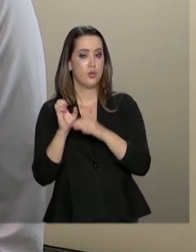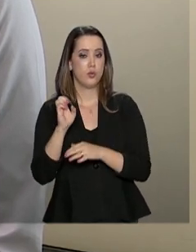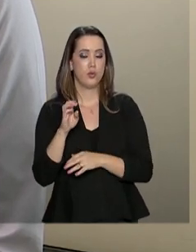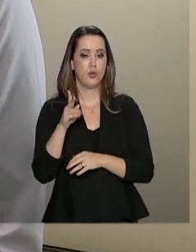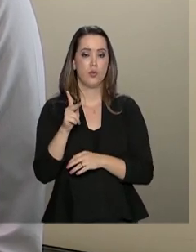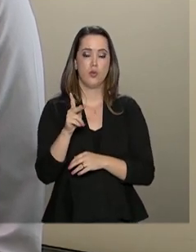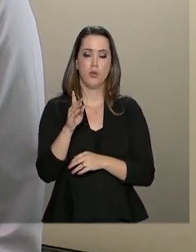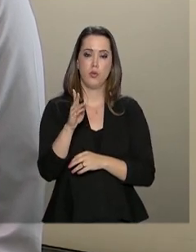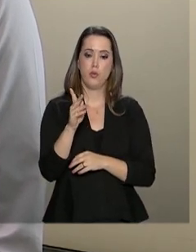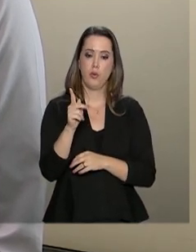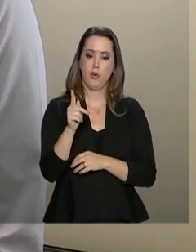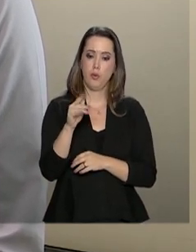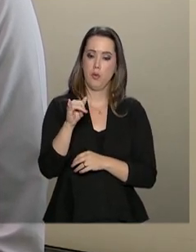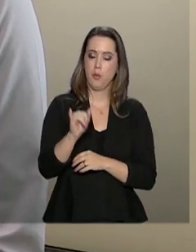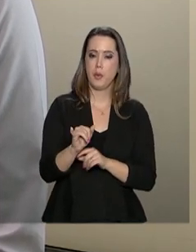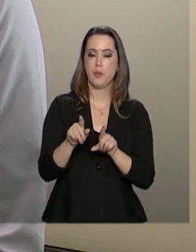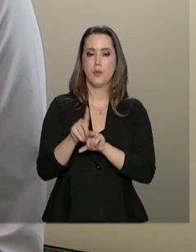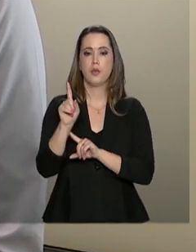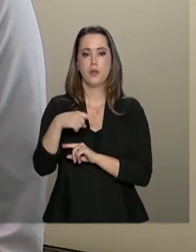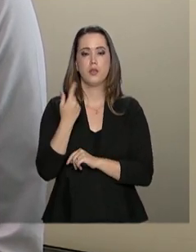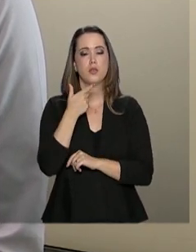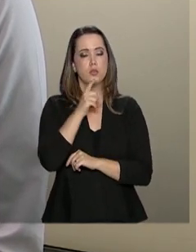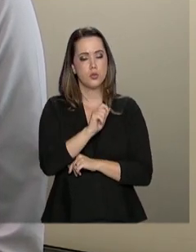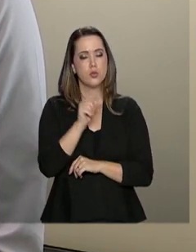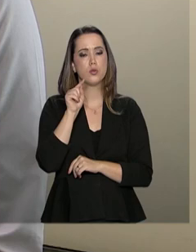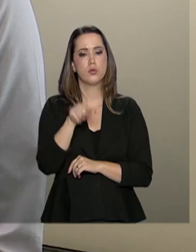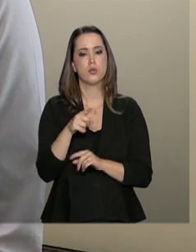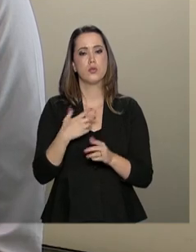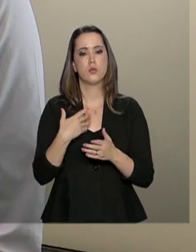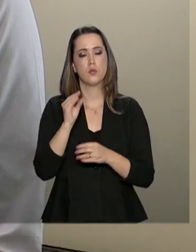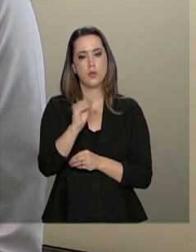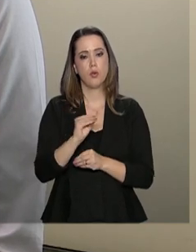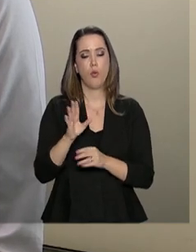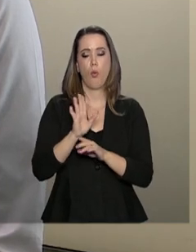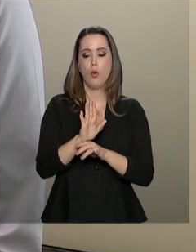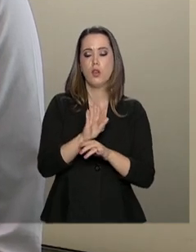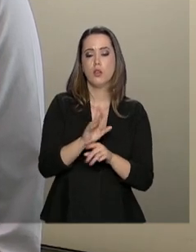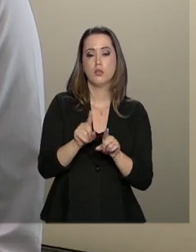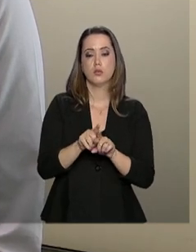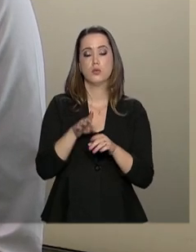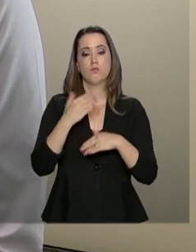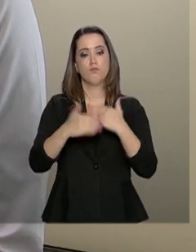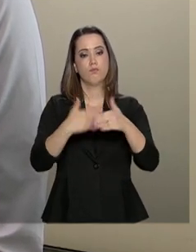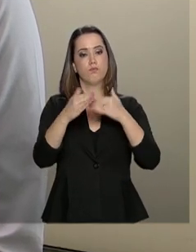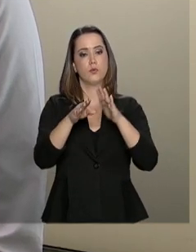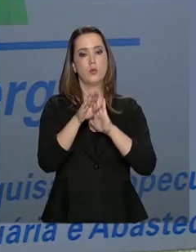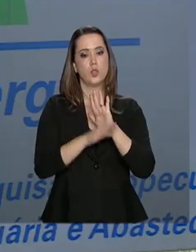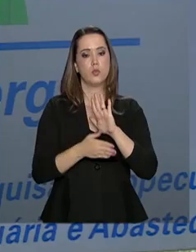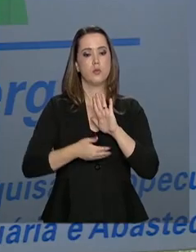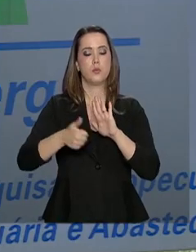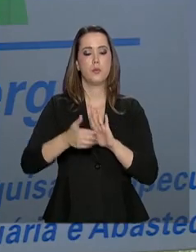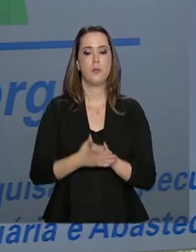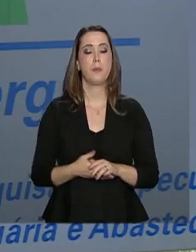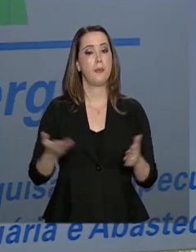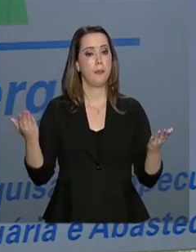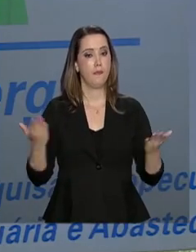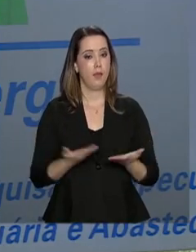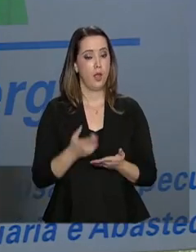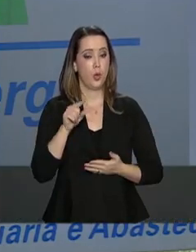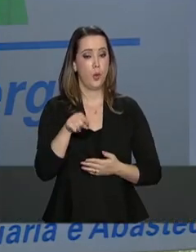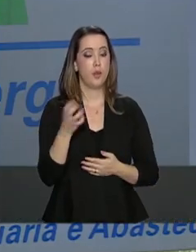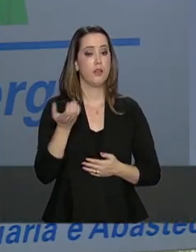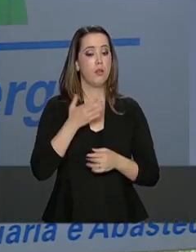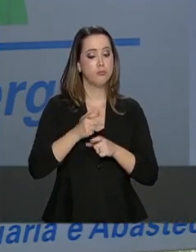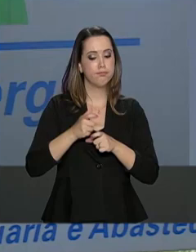a Embrapa e o Sebrae, que a gente ia conseguir ter esse aporte para fazer o projeto. Agora, a Embrapa